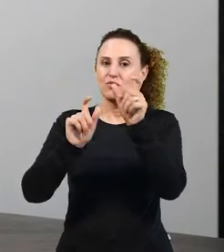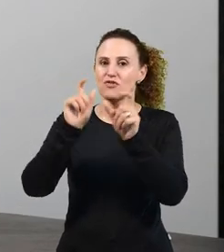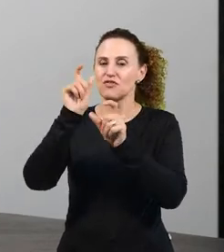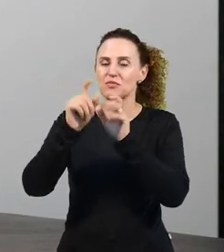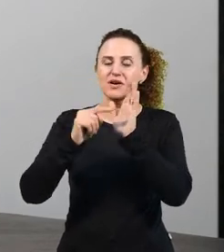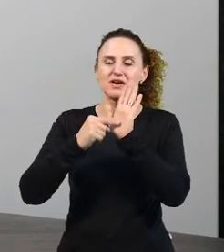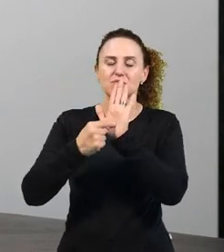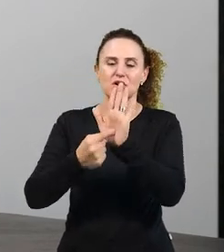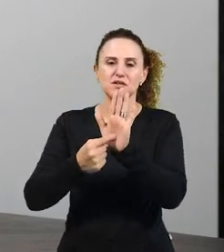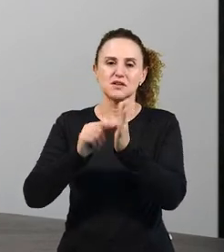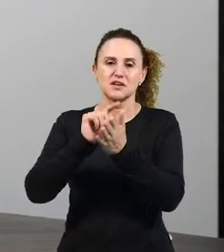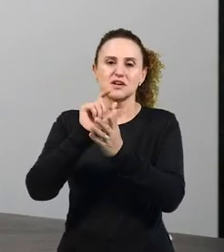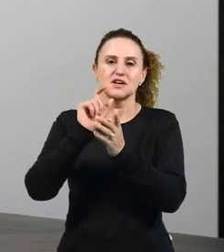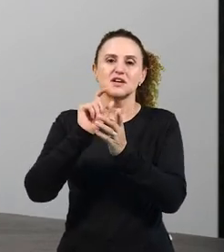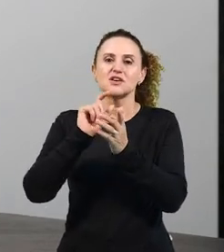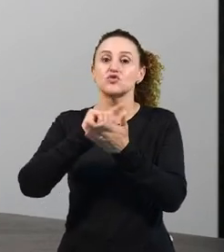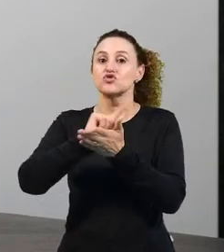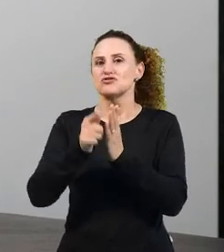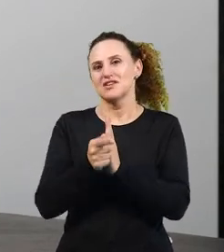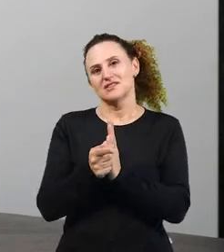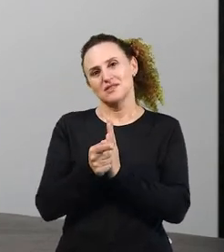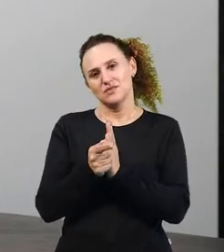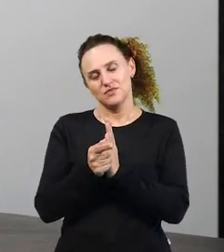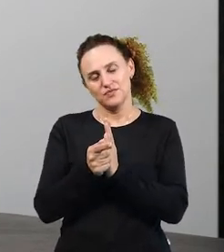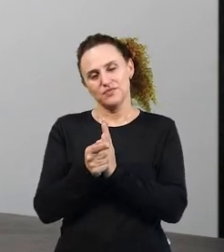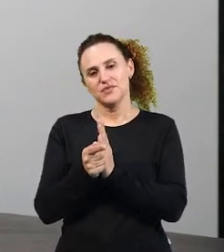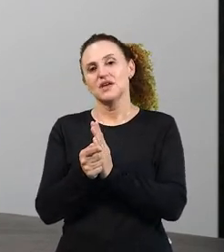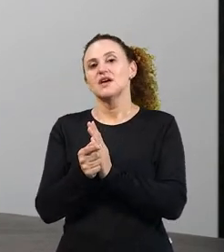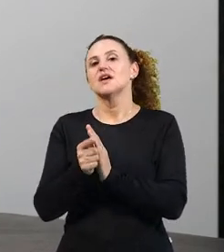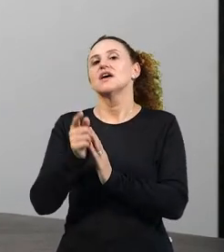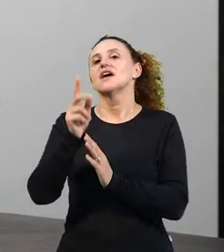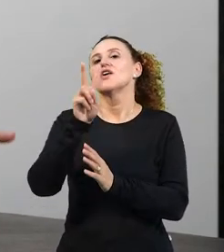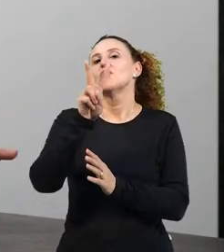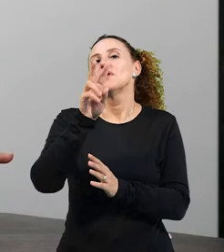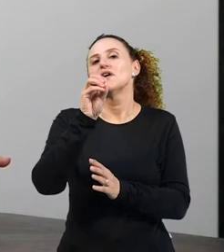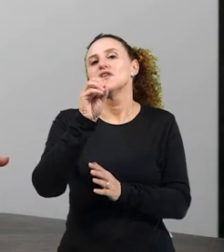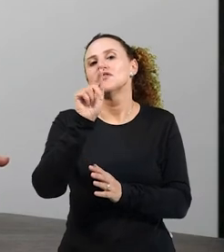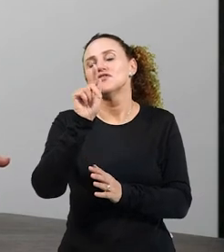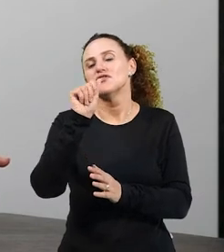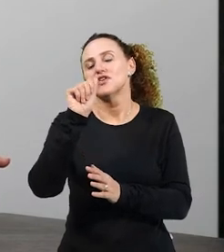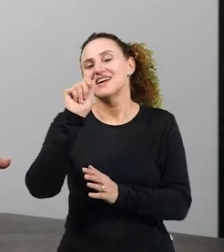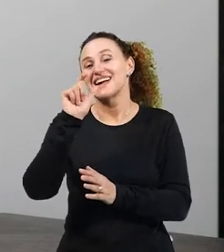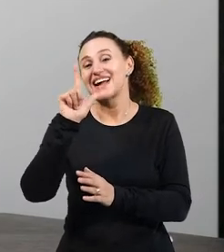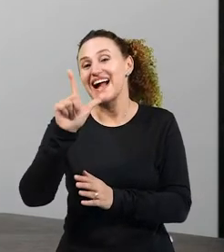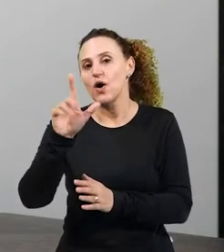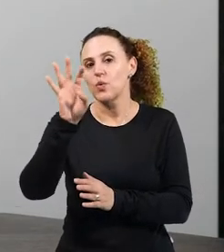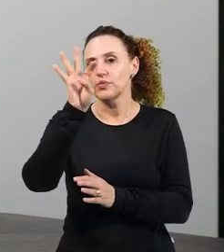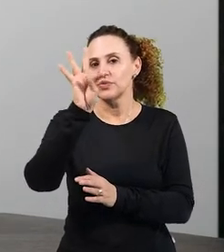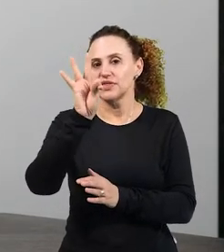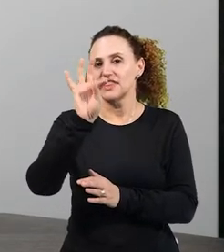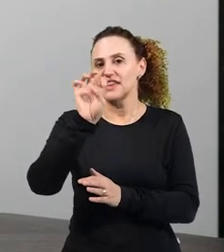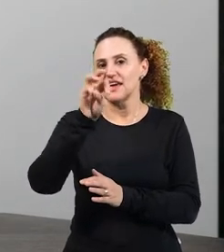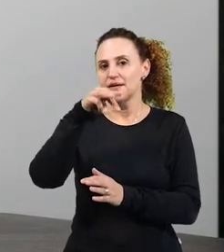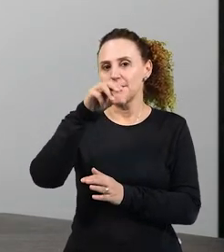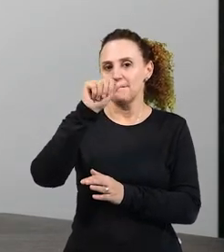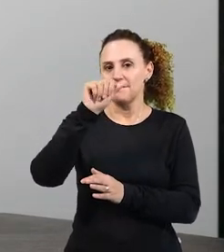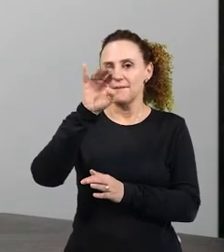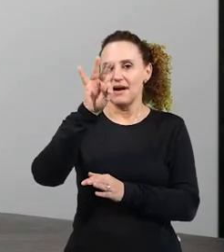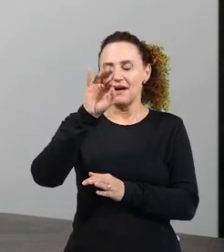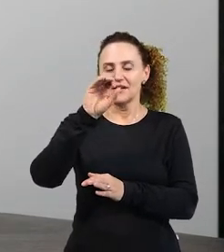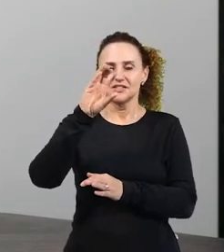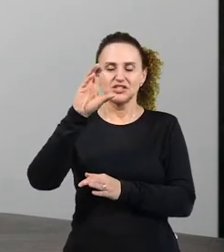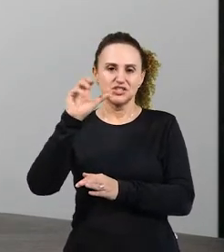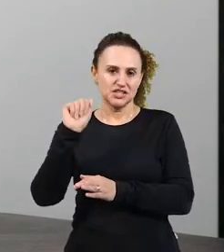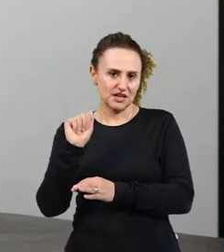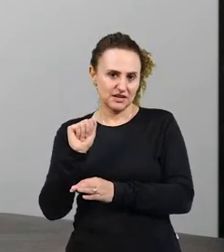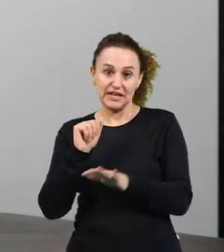gênero, é uma vogal temática. O que vai indicar o gênero dessa palavra é o artigo que vem antes. Então, ele não vai flexionar em